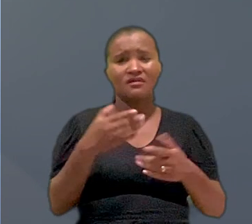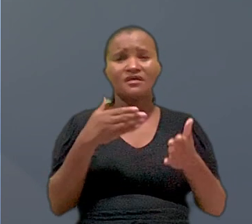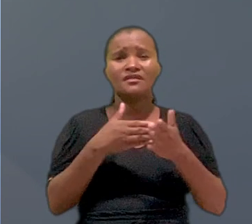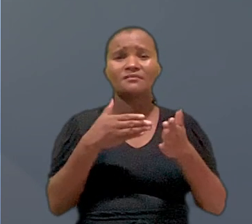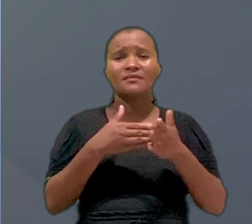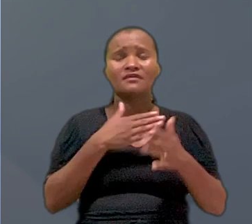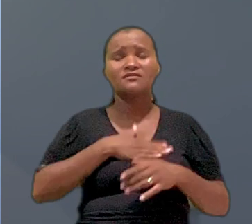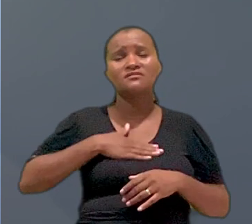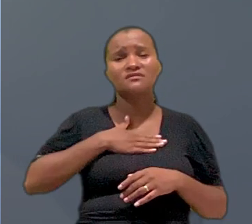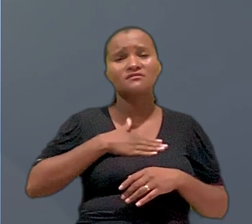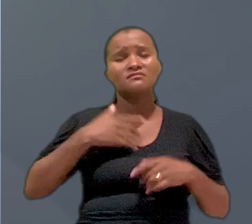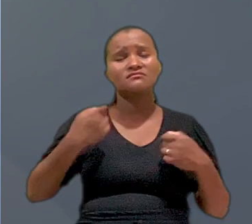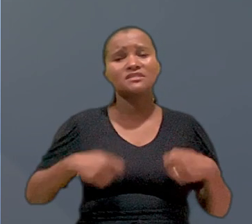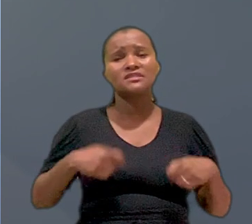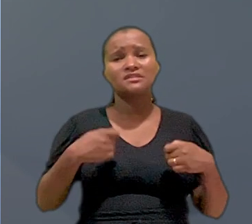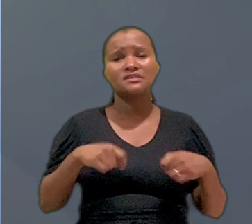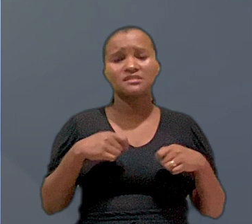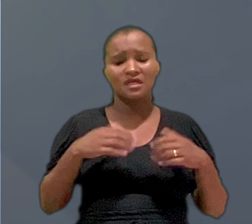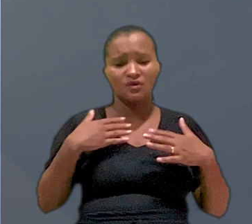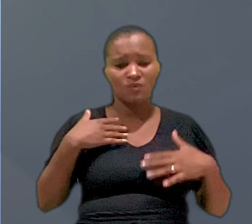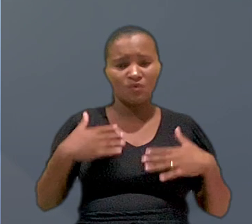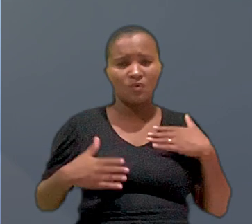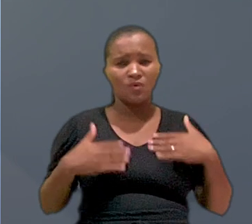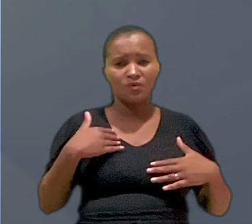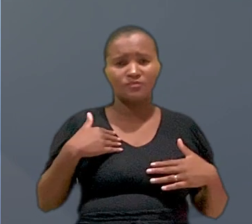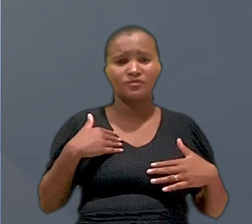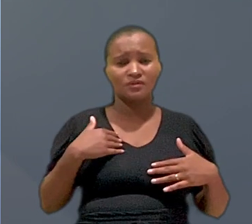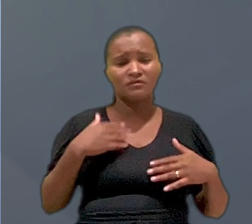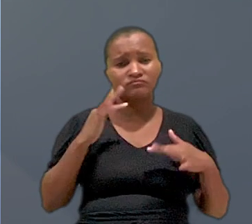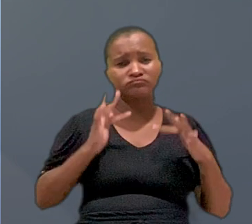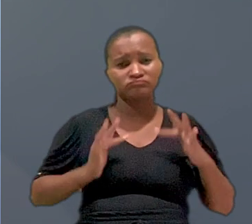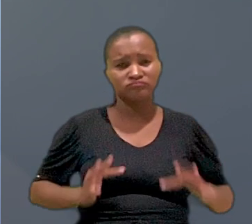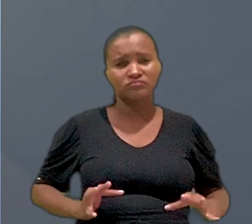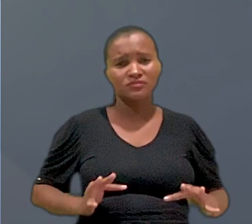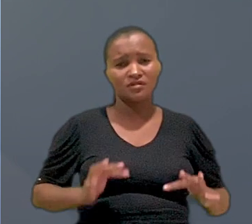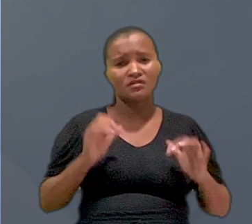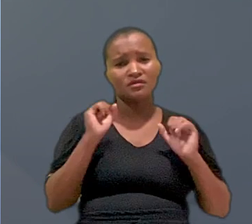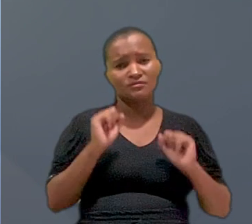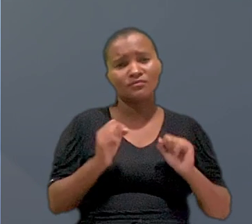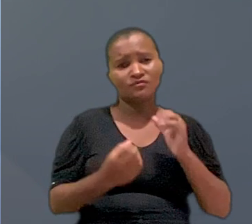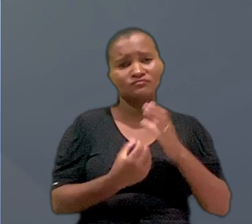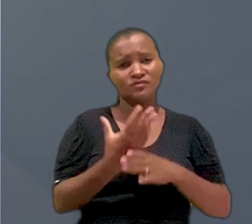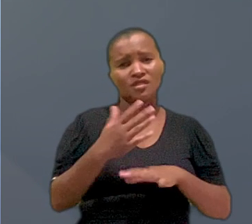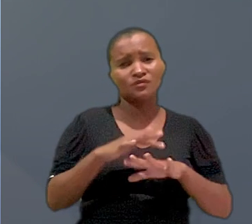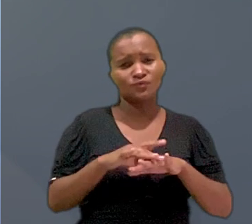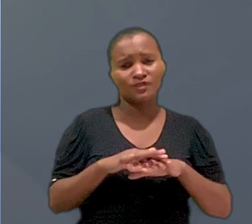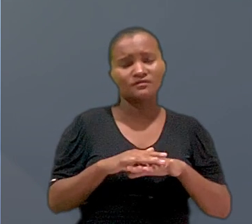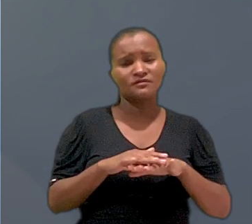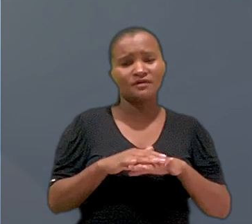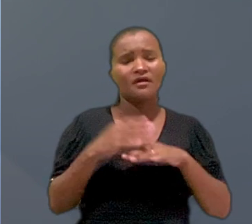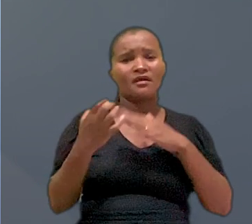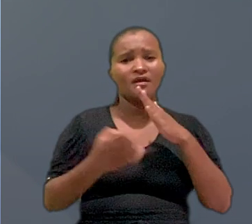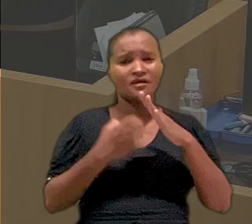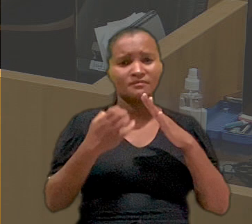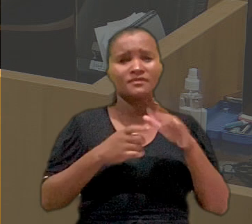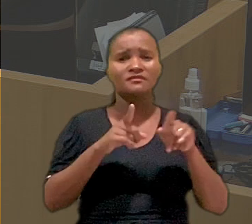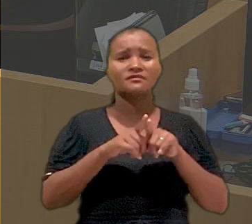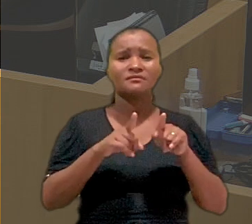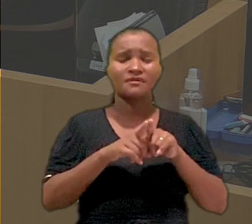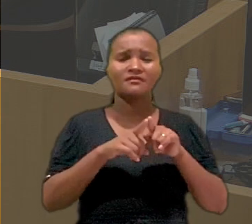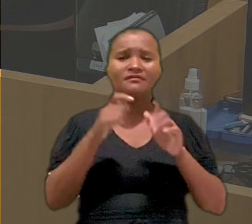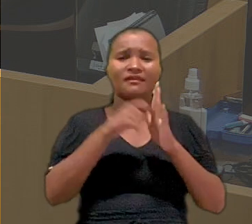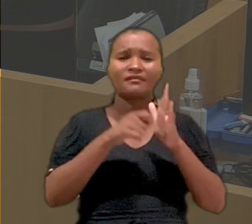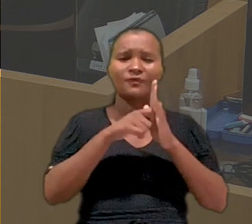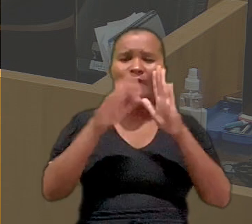biometria impede a satisfação de necessidades fisiológicas, o que pode até acarretar o surgimento de doenças. A